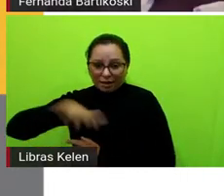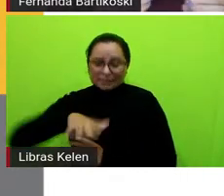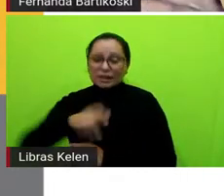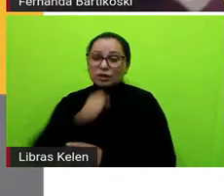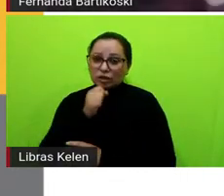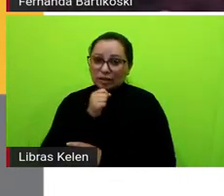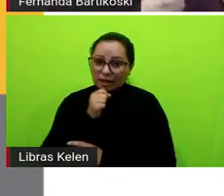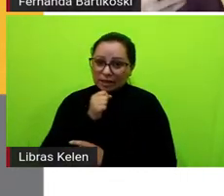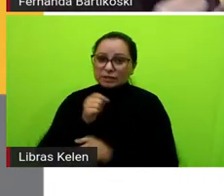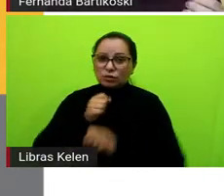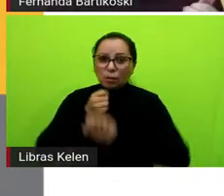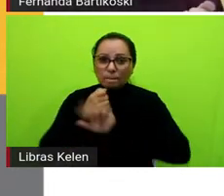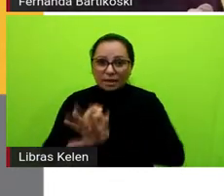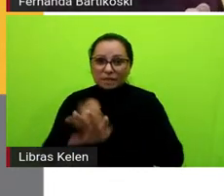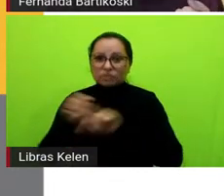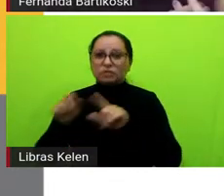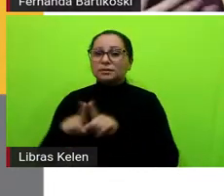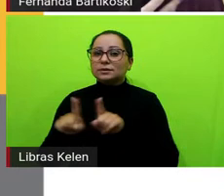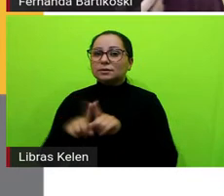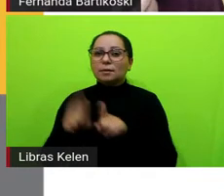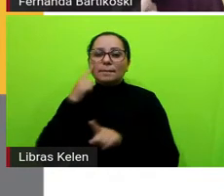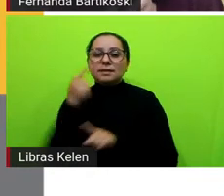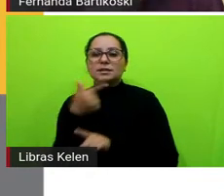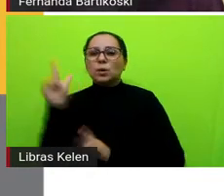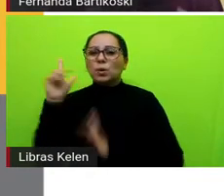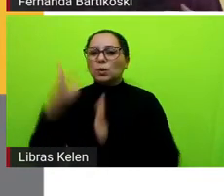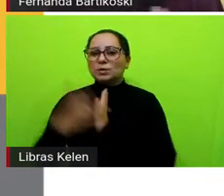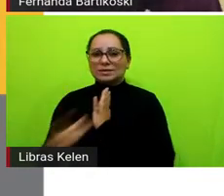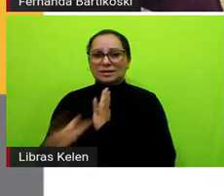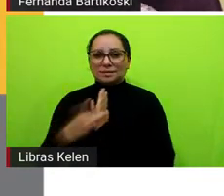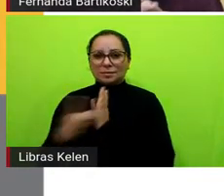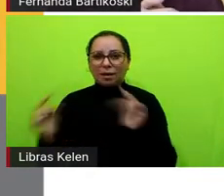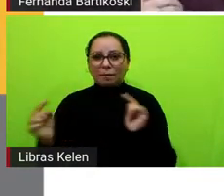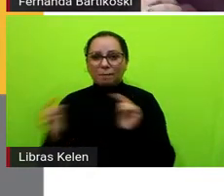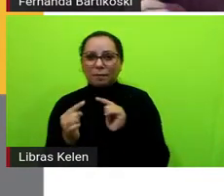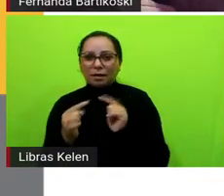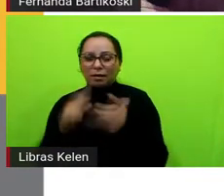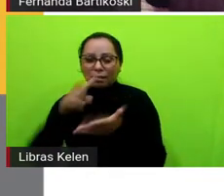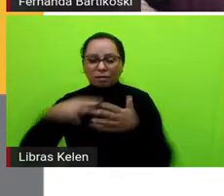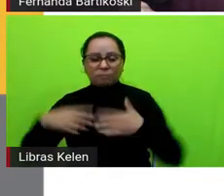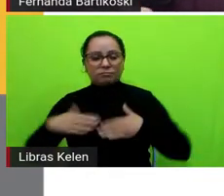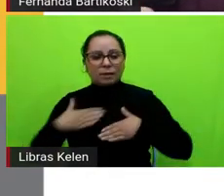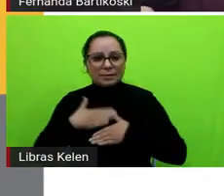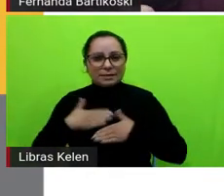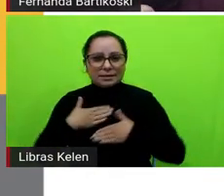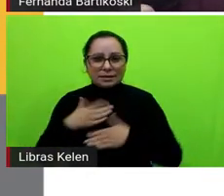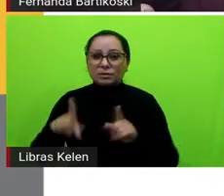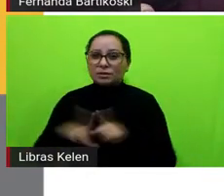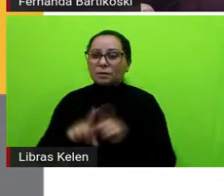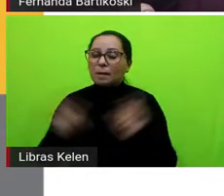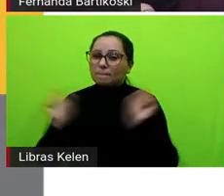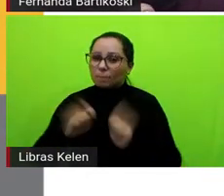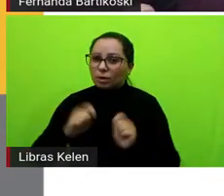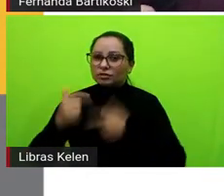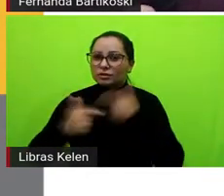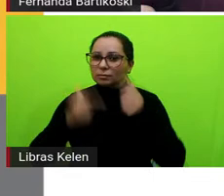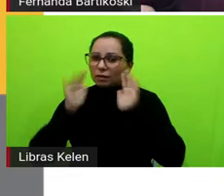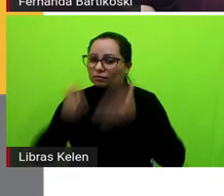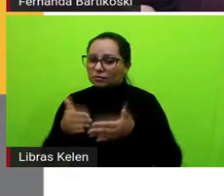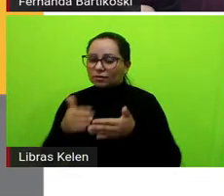parte mas pensando também em outras habilidades né de apreciação que a gente também pode trabalhar nesse sentido